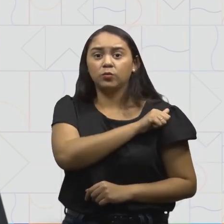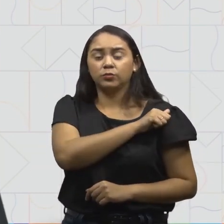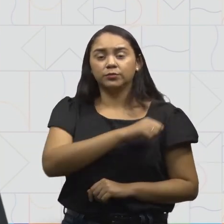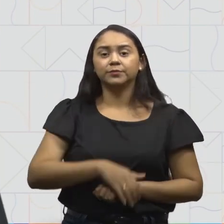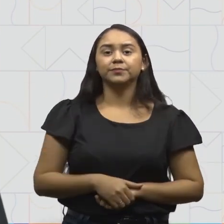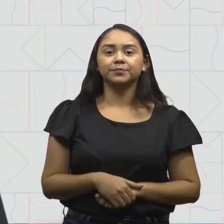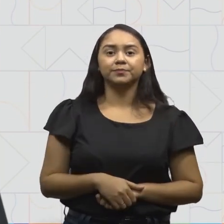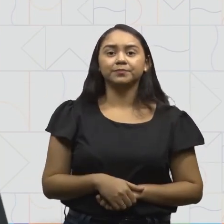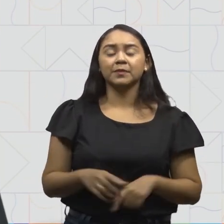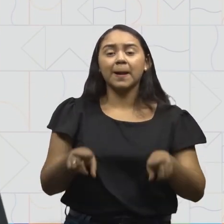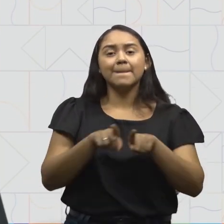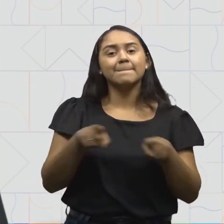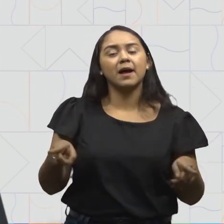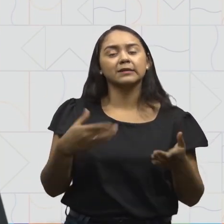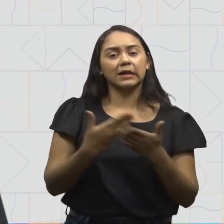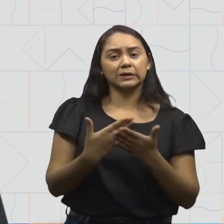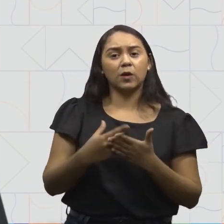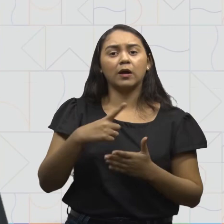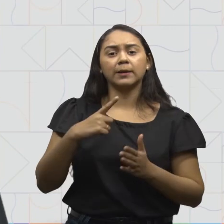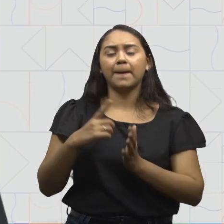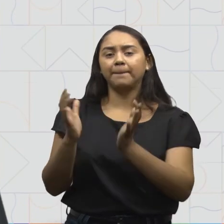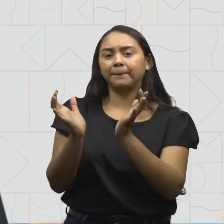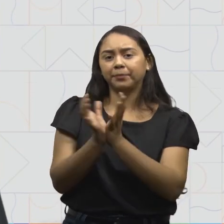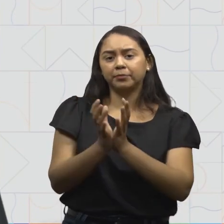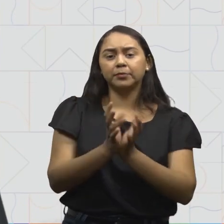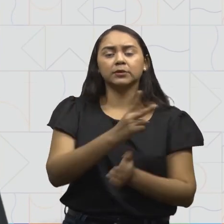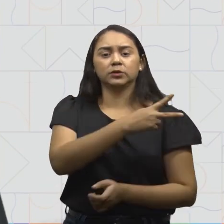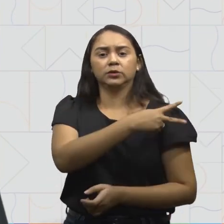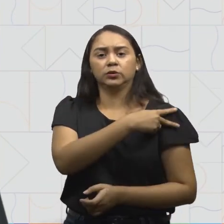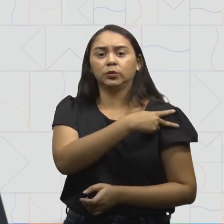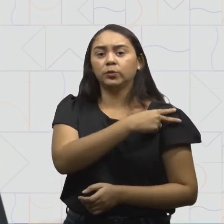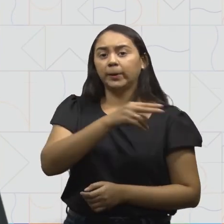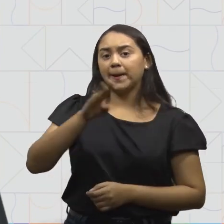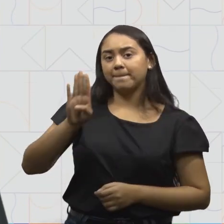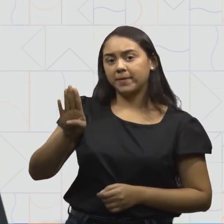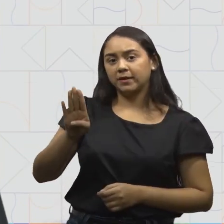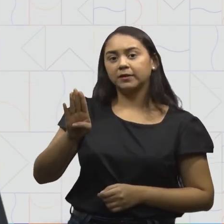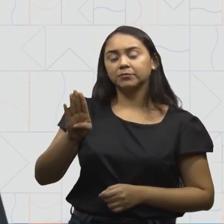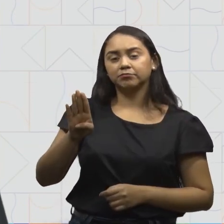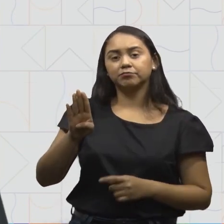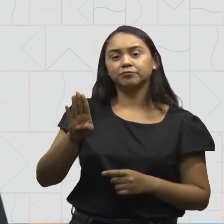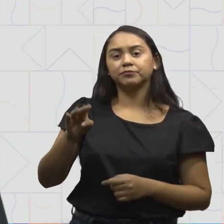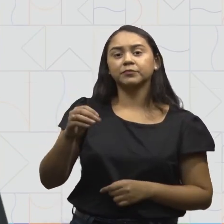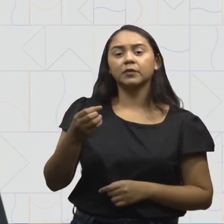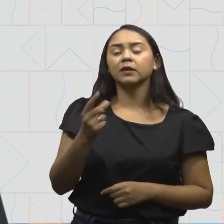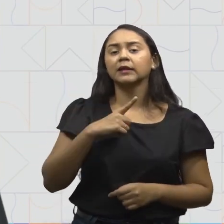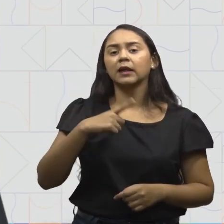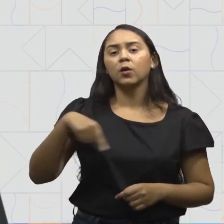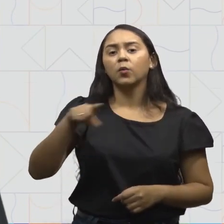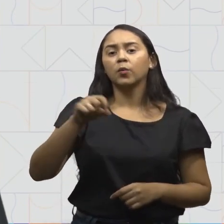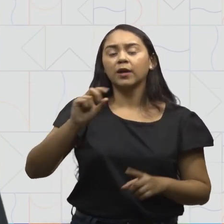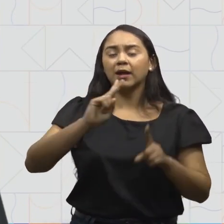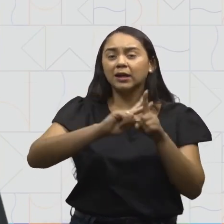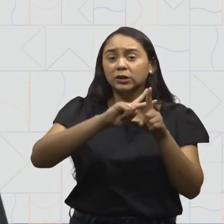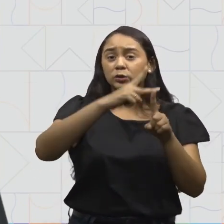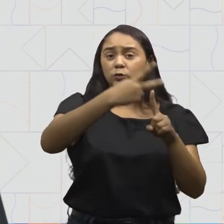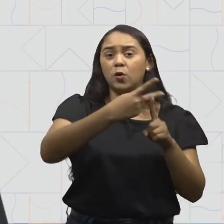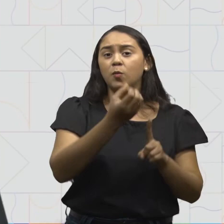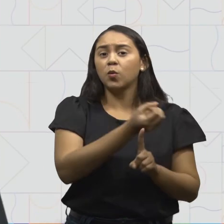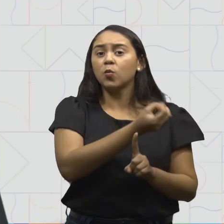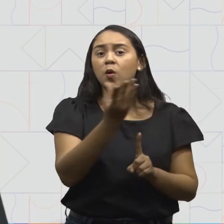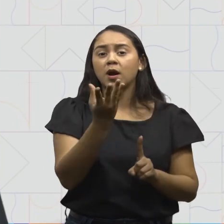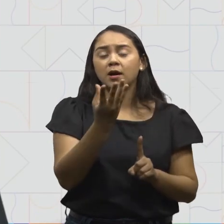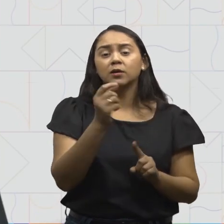escola tem a turma do segundo ano, que é o B. E eles têm o dobro da